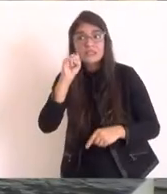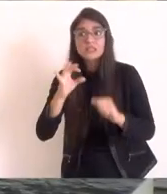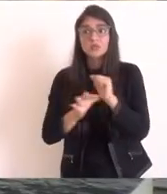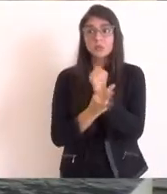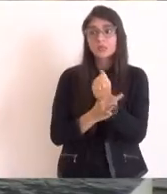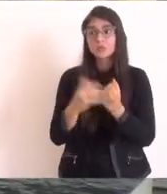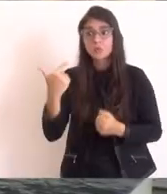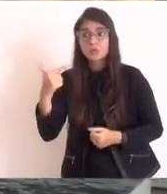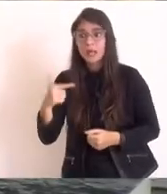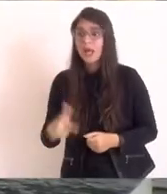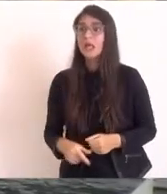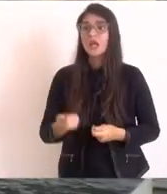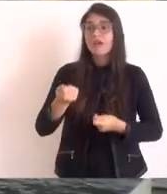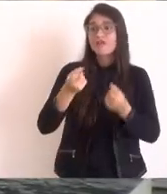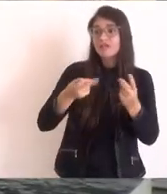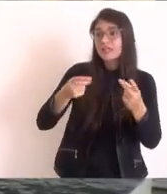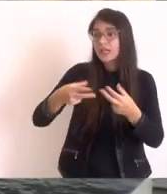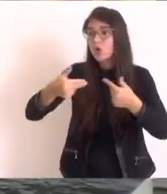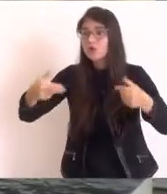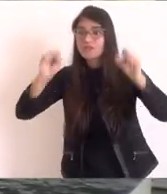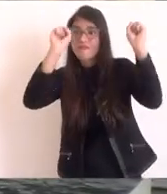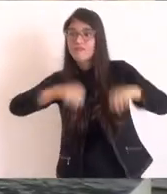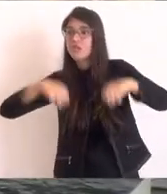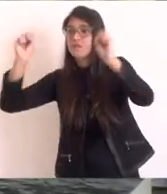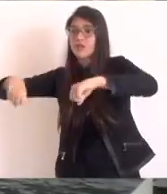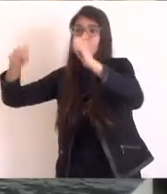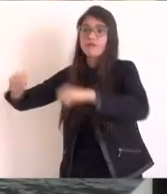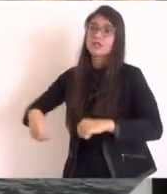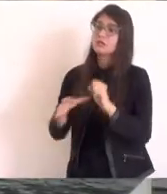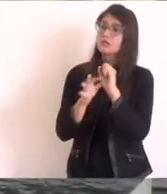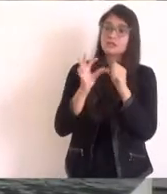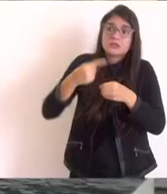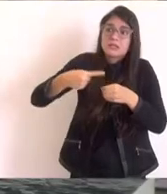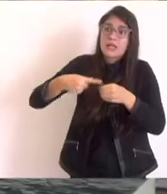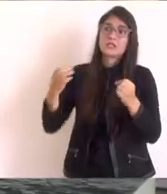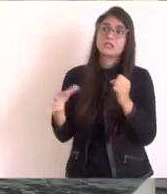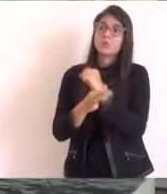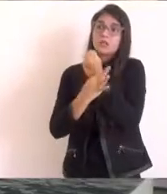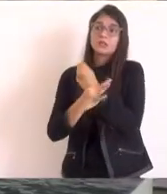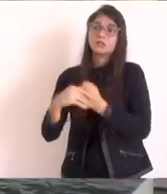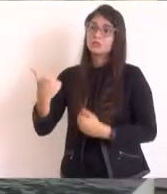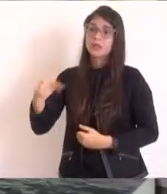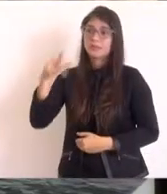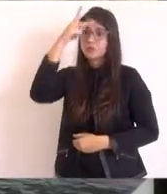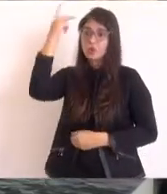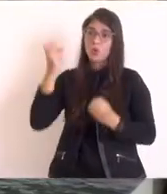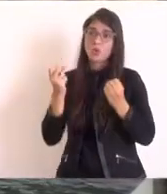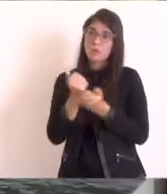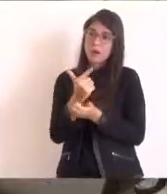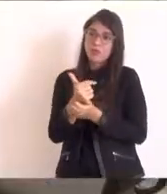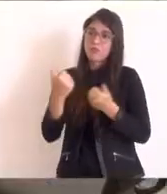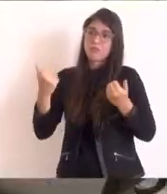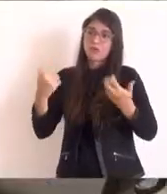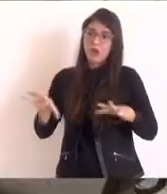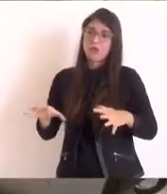e a gente não tem uma cidade com segurança. Então, isso é um fator primordial. Obrigada.